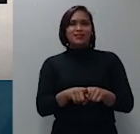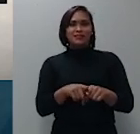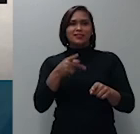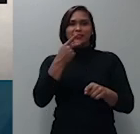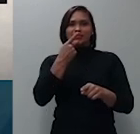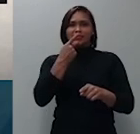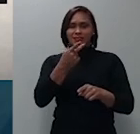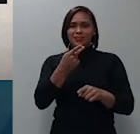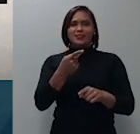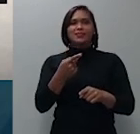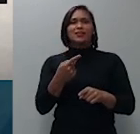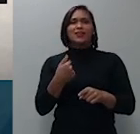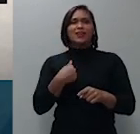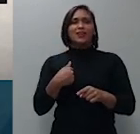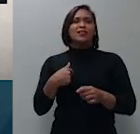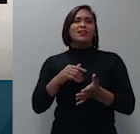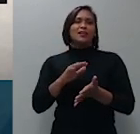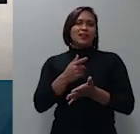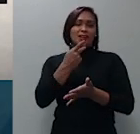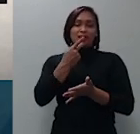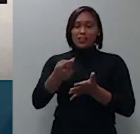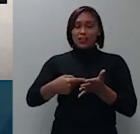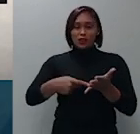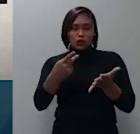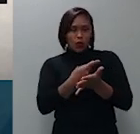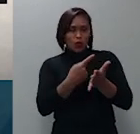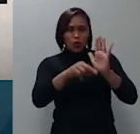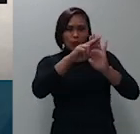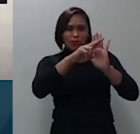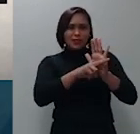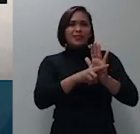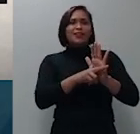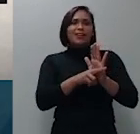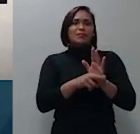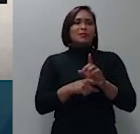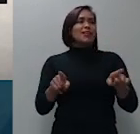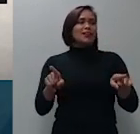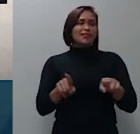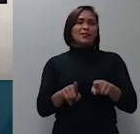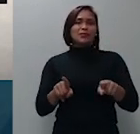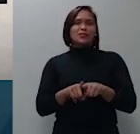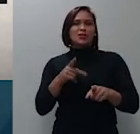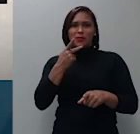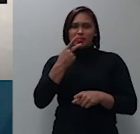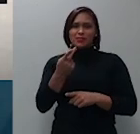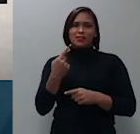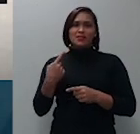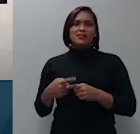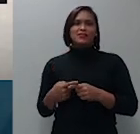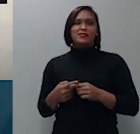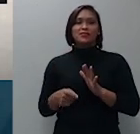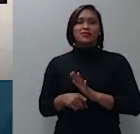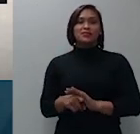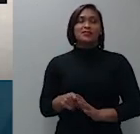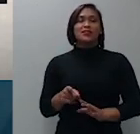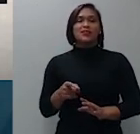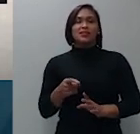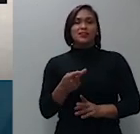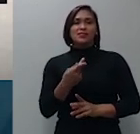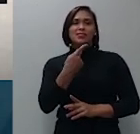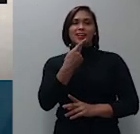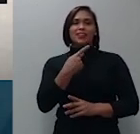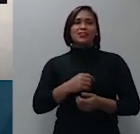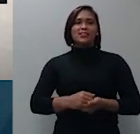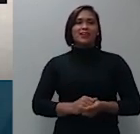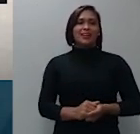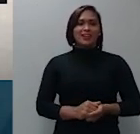-se em evidente legalidade ressalte-se ainda que a jurisprudência desta corte firmou-se no sentido